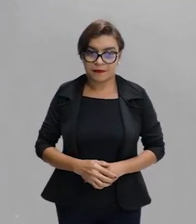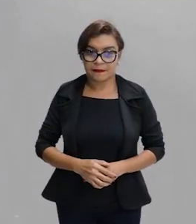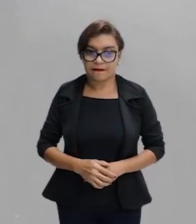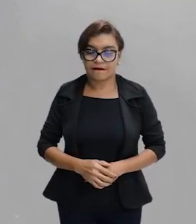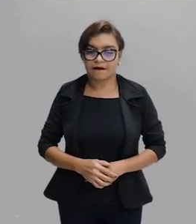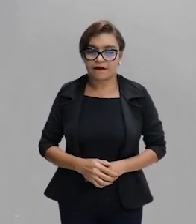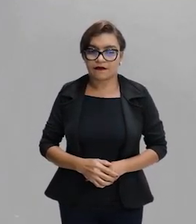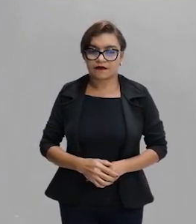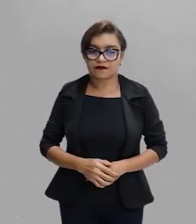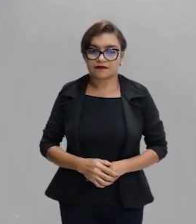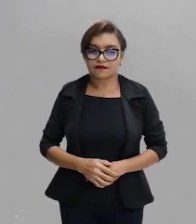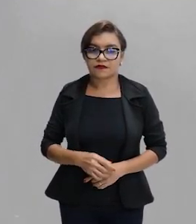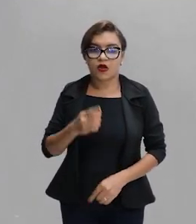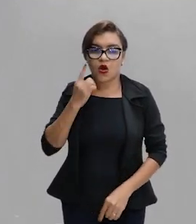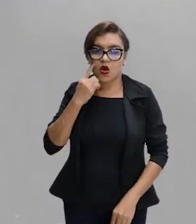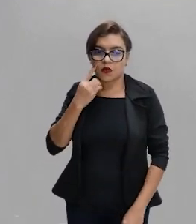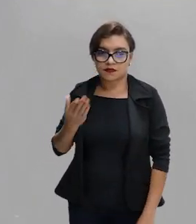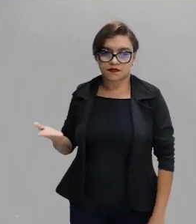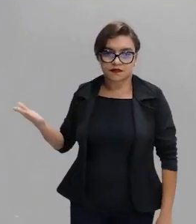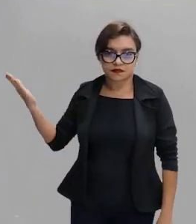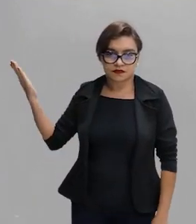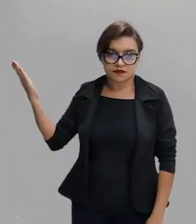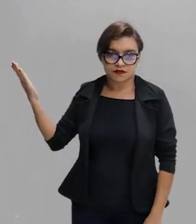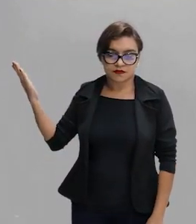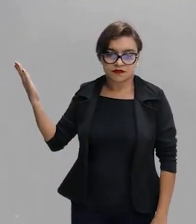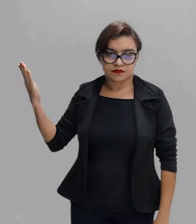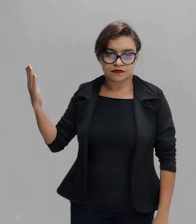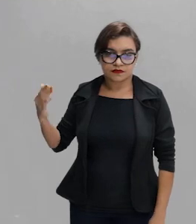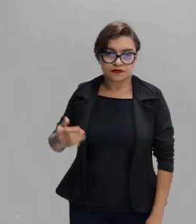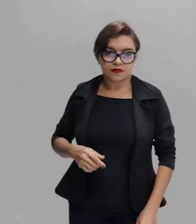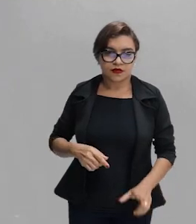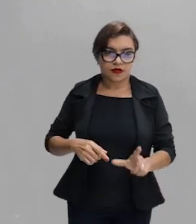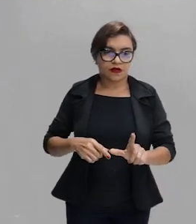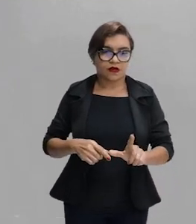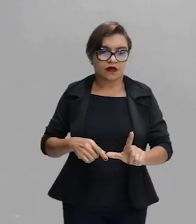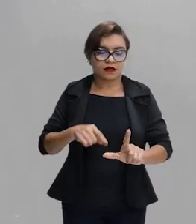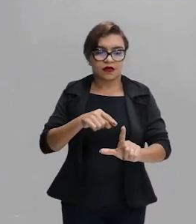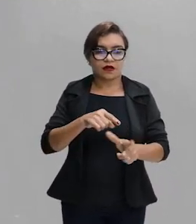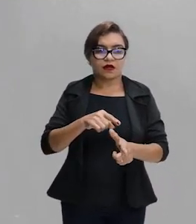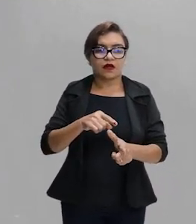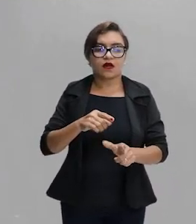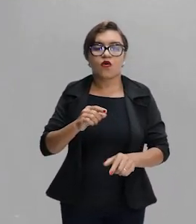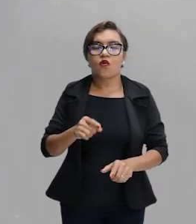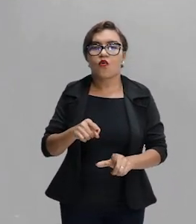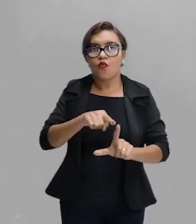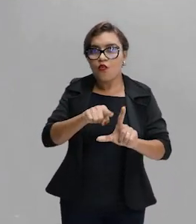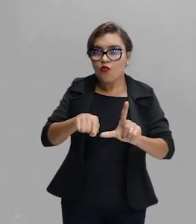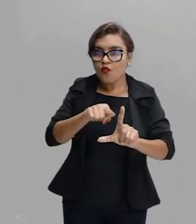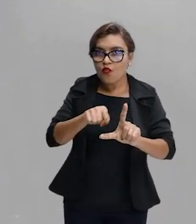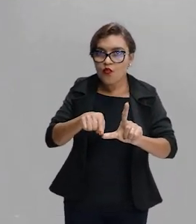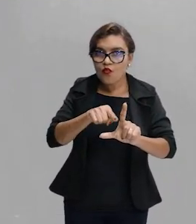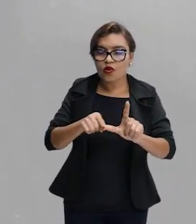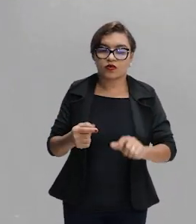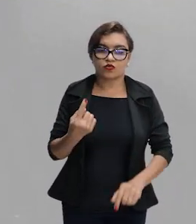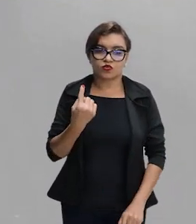o ângulo de incidência 1 o ângulo de incidência 2 o i2